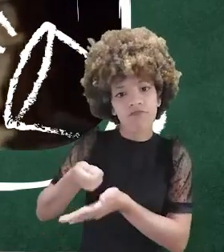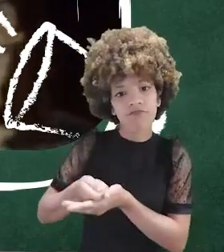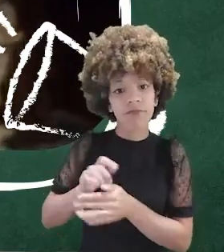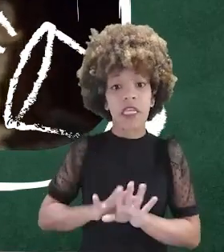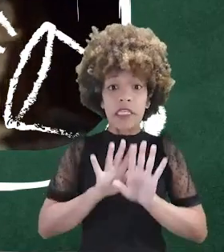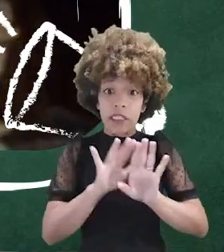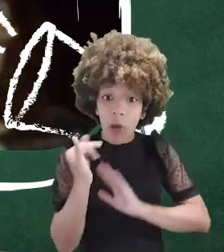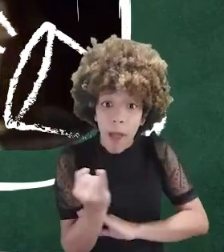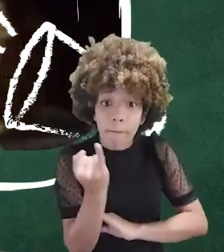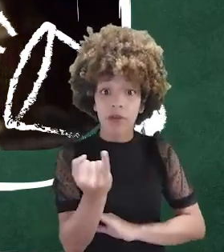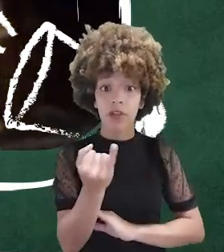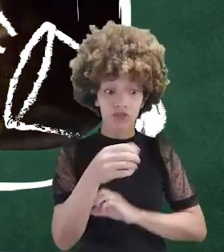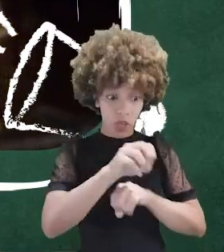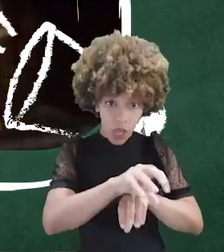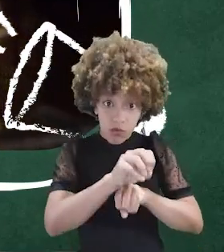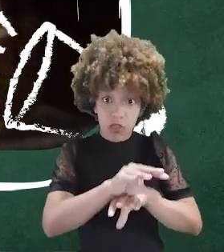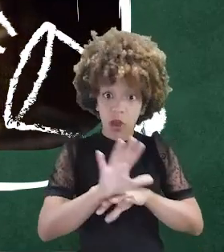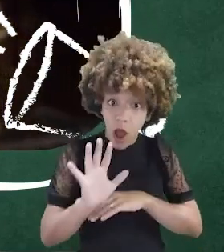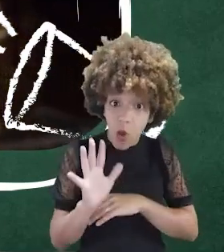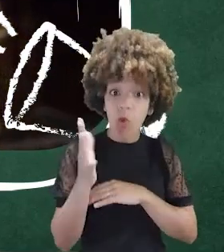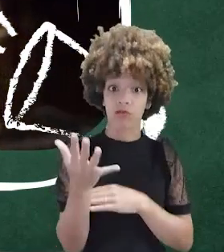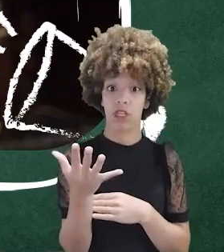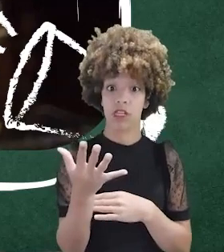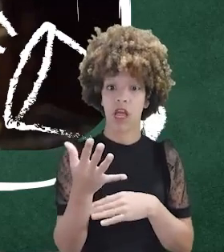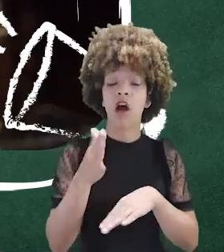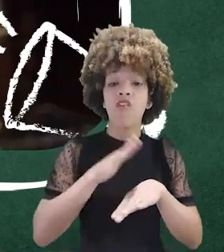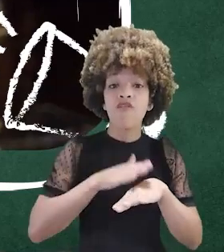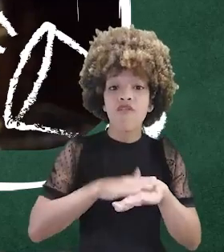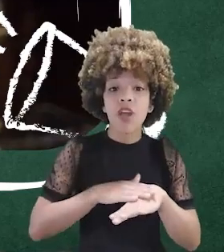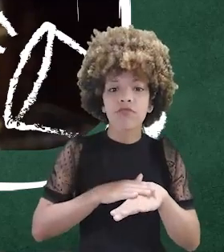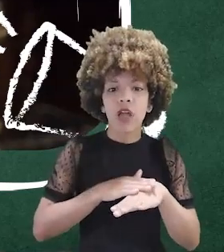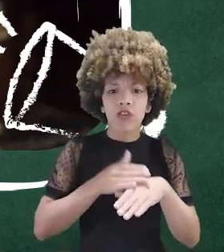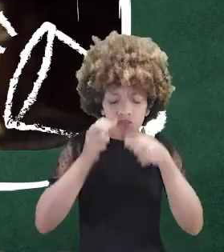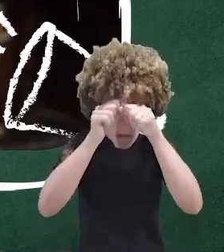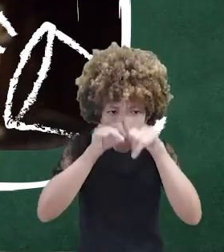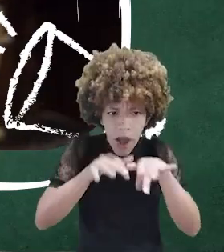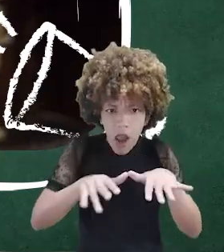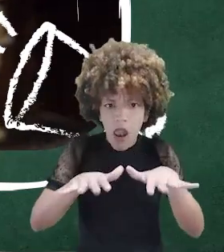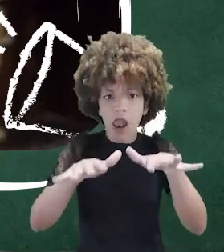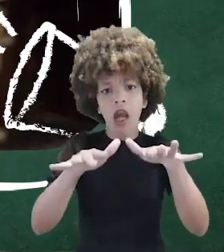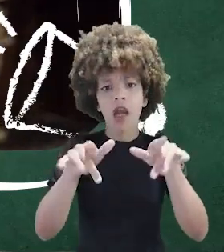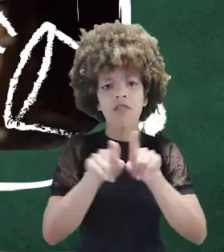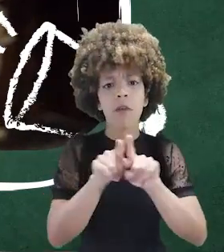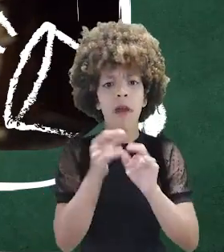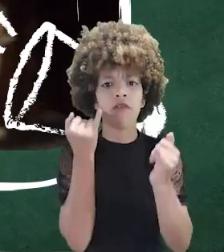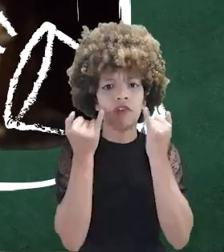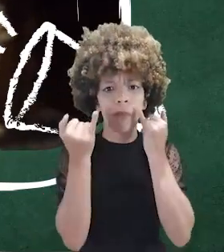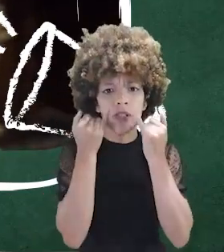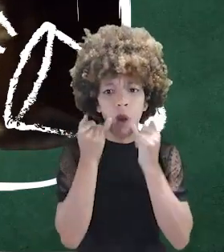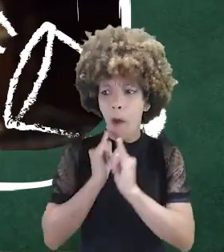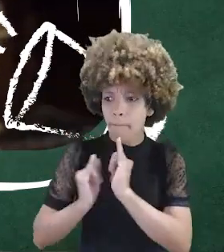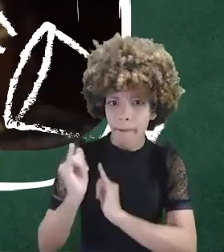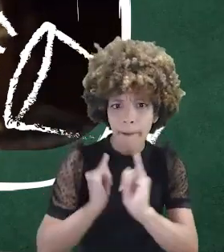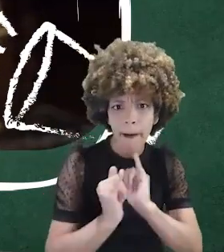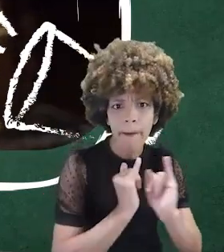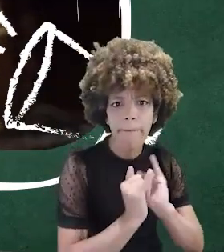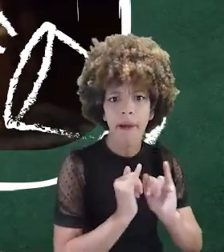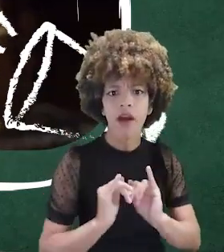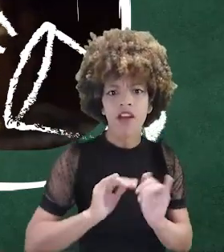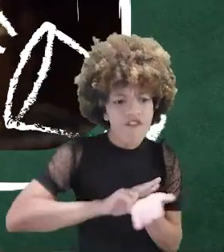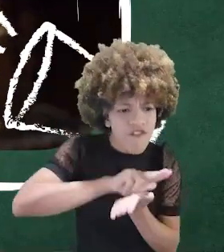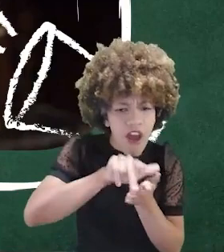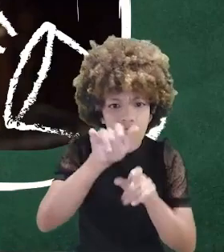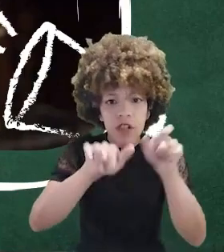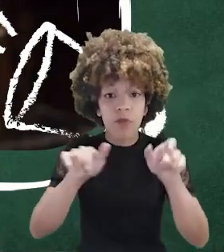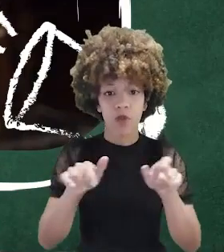Então, é importante que essa educação, ela seja feita de forma ampla e que a informação seja disseminada para o